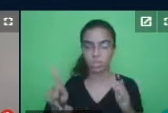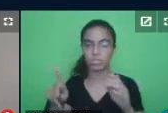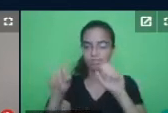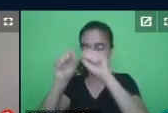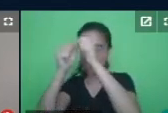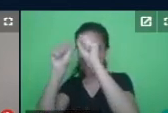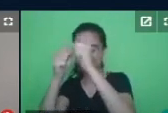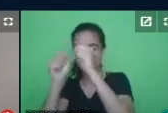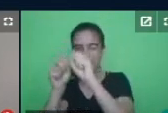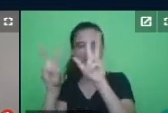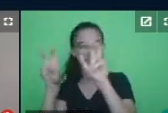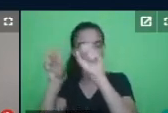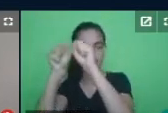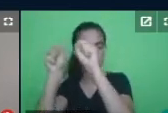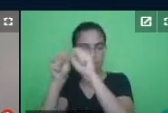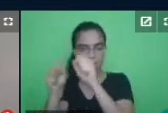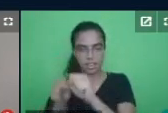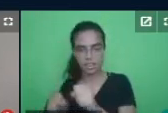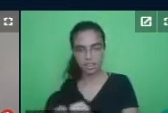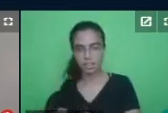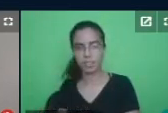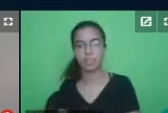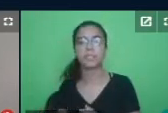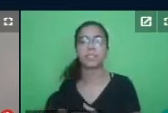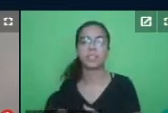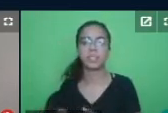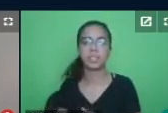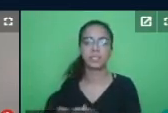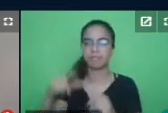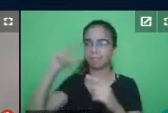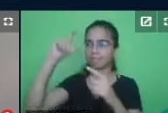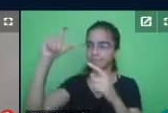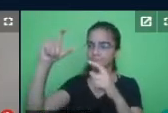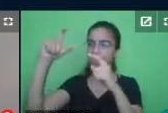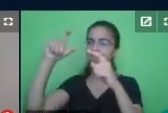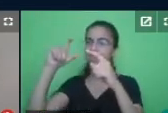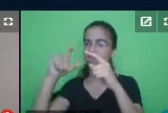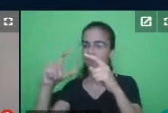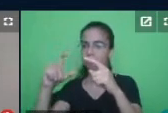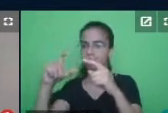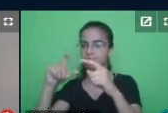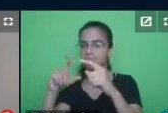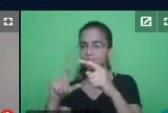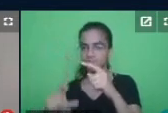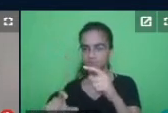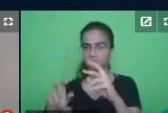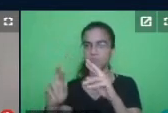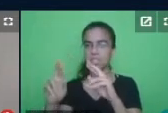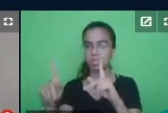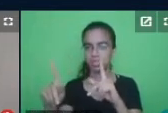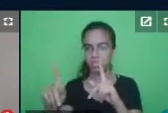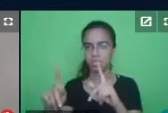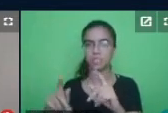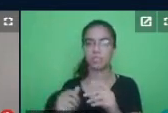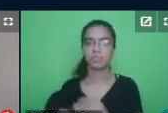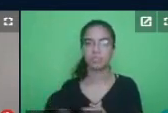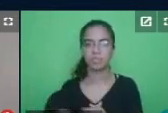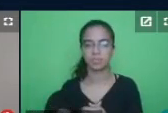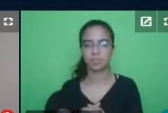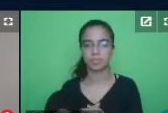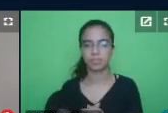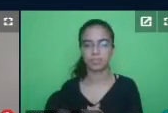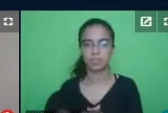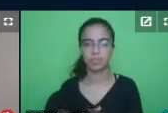assim, no primeiro parágrafo um true ou false, no segundo e no terceiro, justamente por essa questão da coerência central fraca.